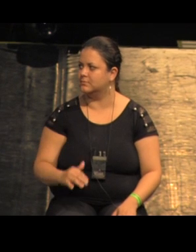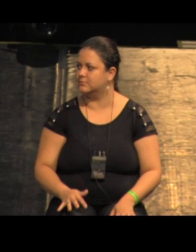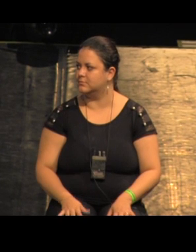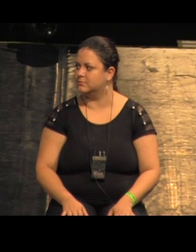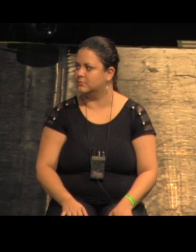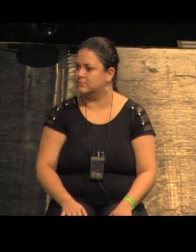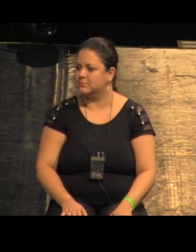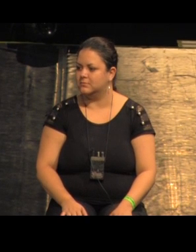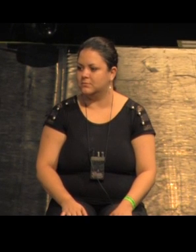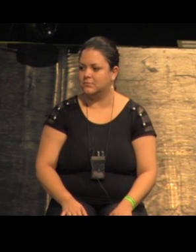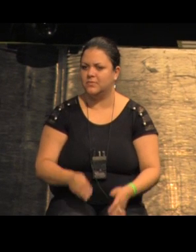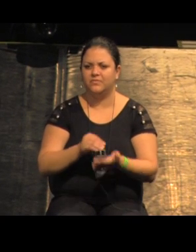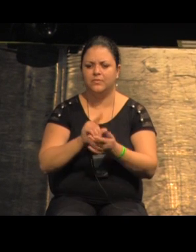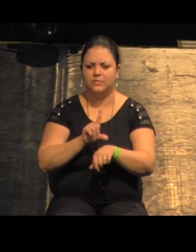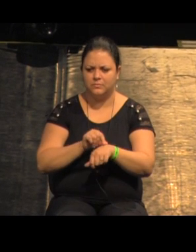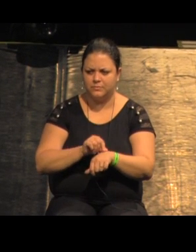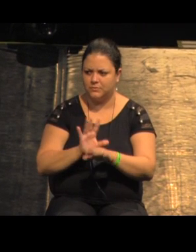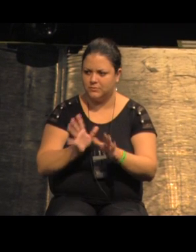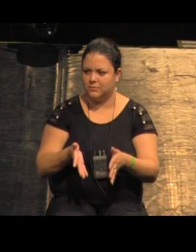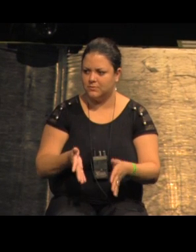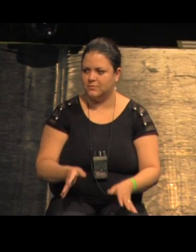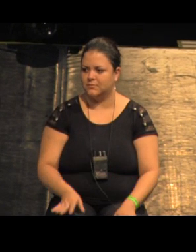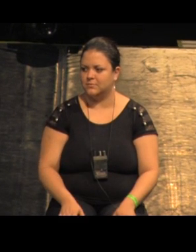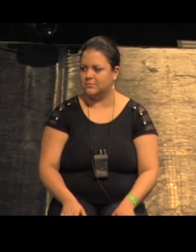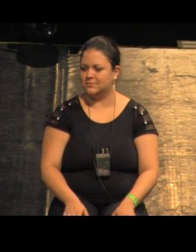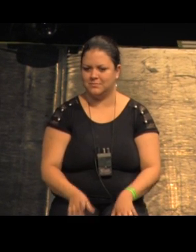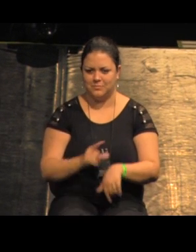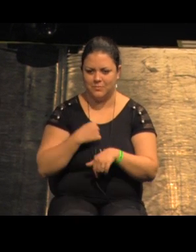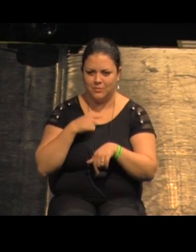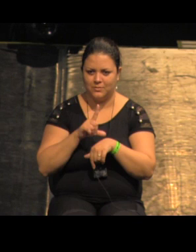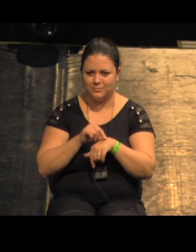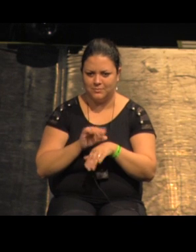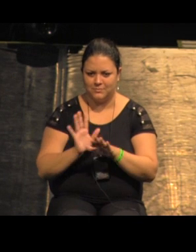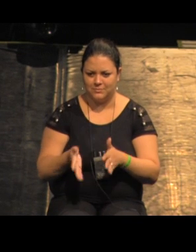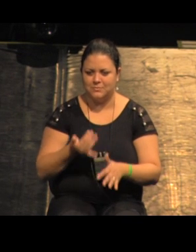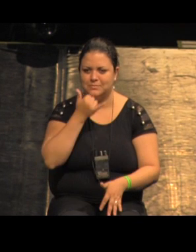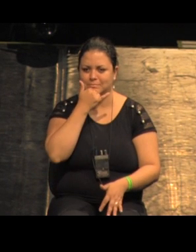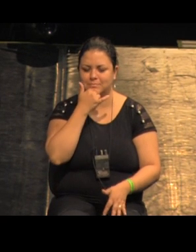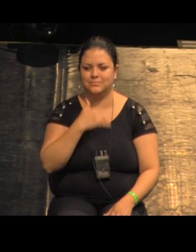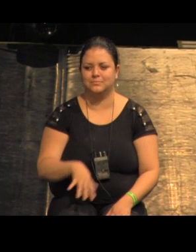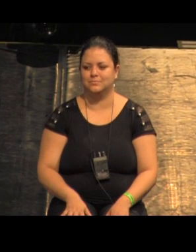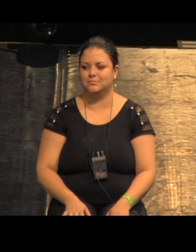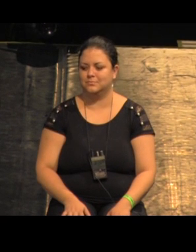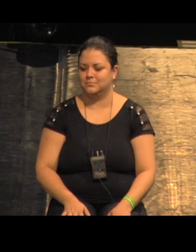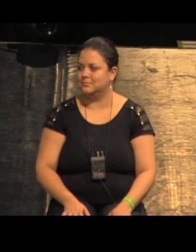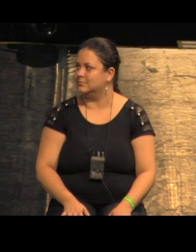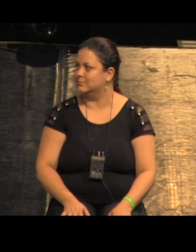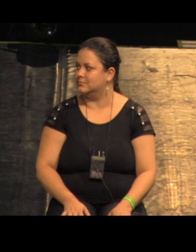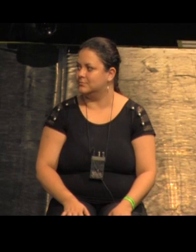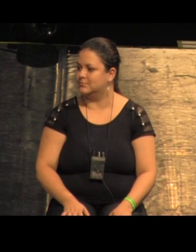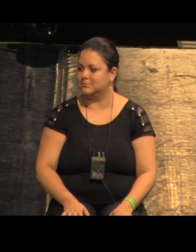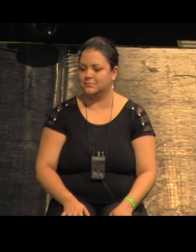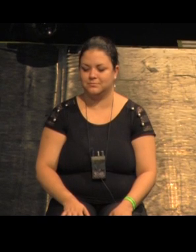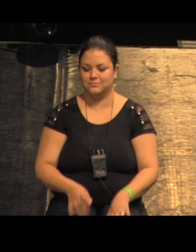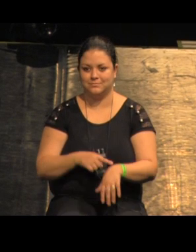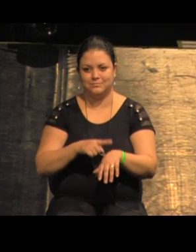falta quanto já acabou muito bem acho que acabou